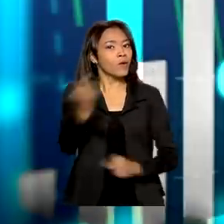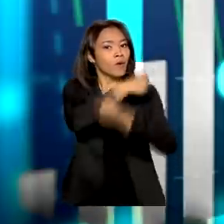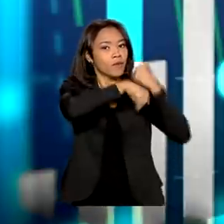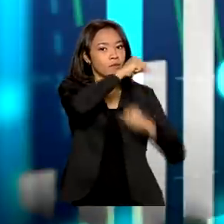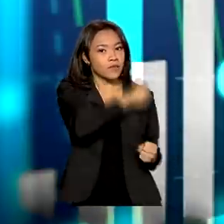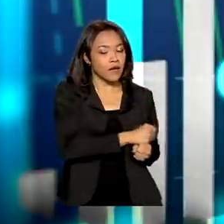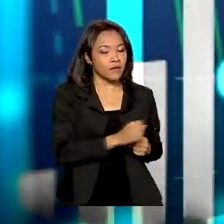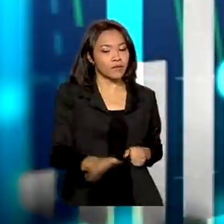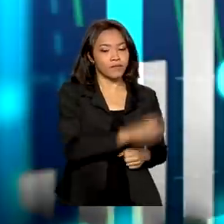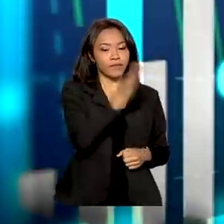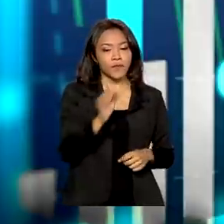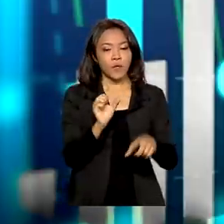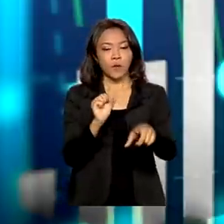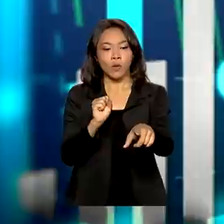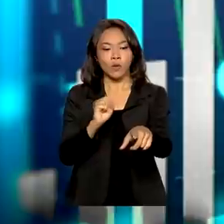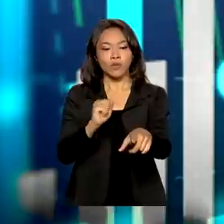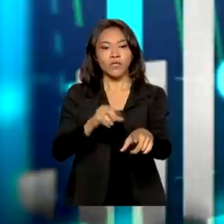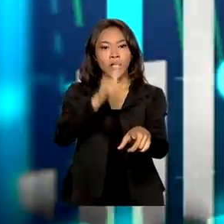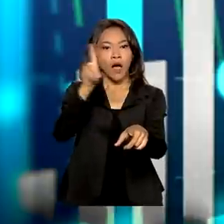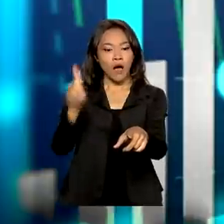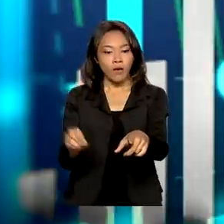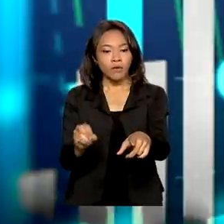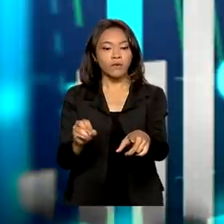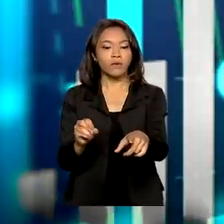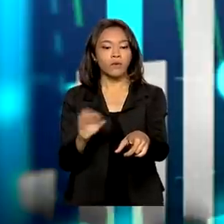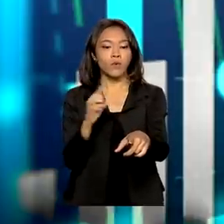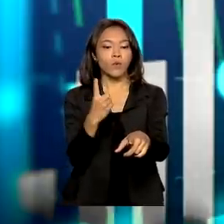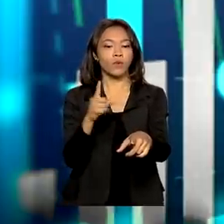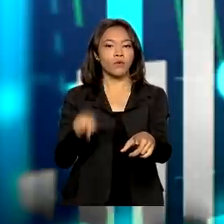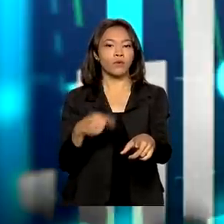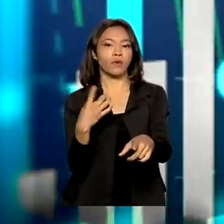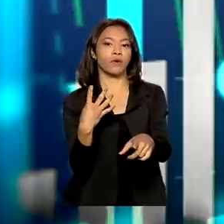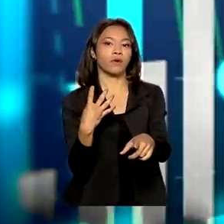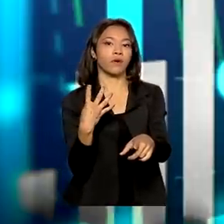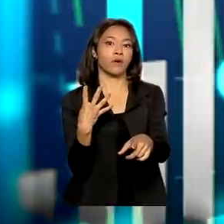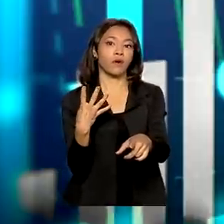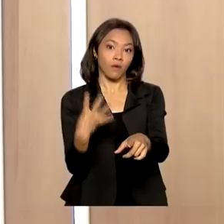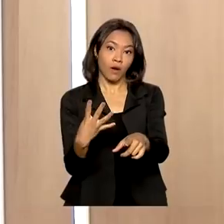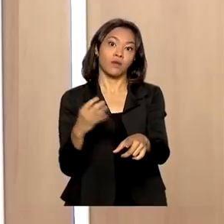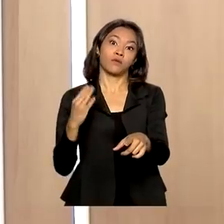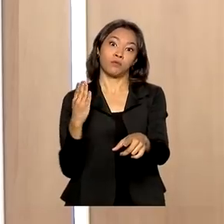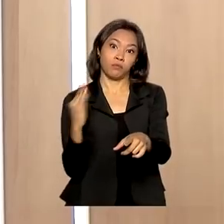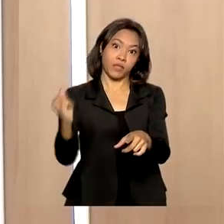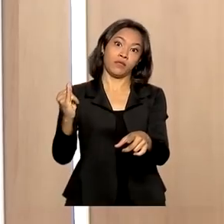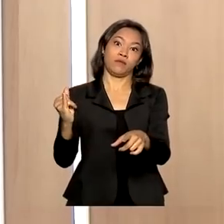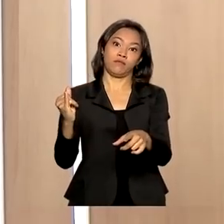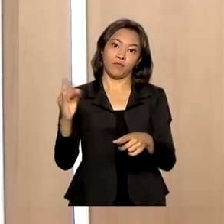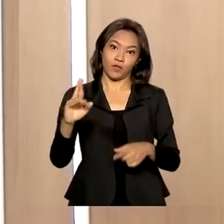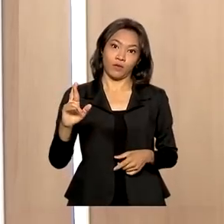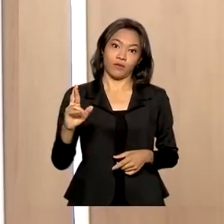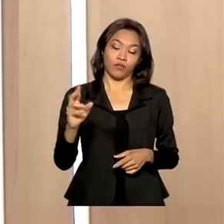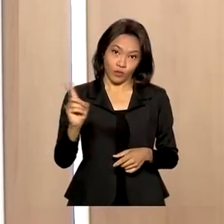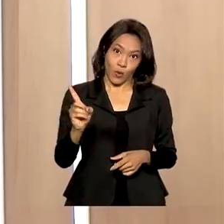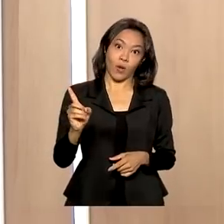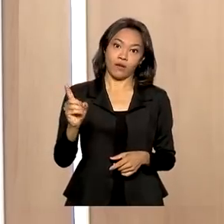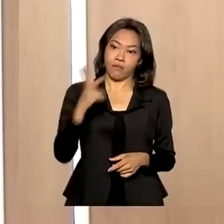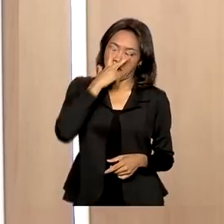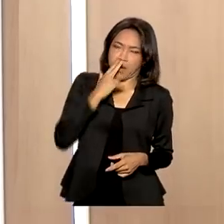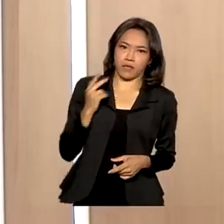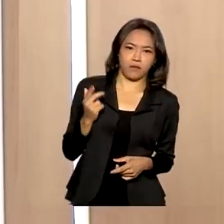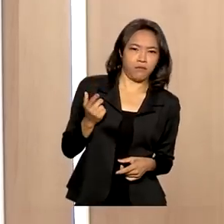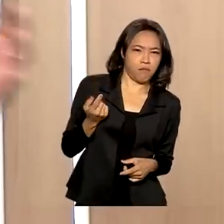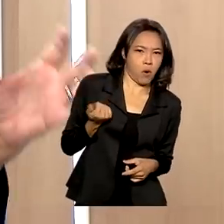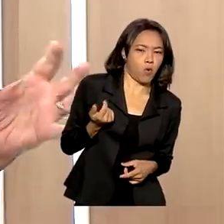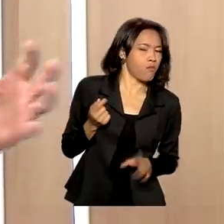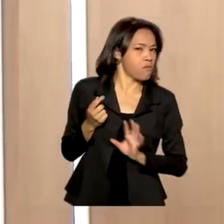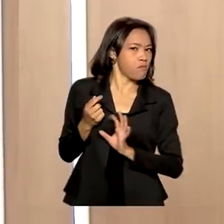O saldo até agora, então, é um saldo de 1,4 bilhão de dólares, que parece pouco, mas não é. Se a gente multiplicar esse